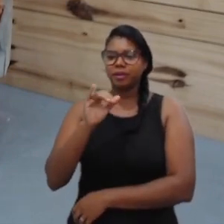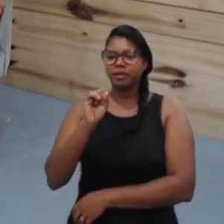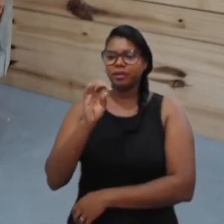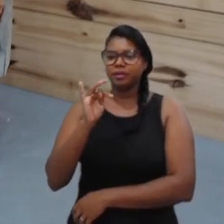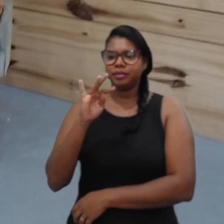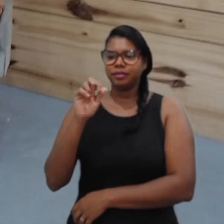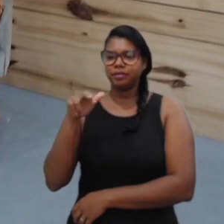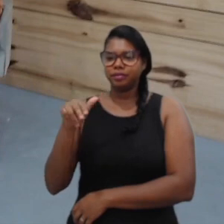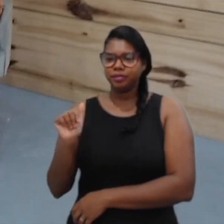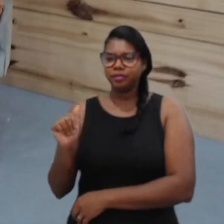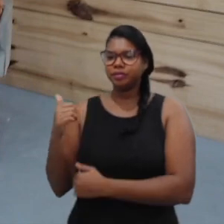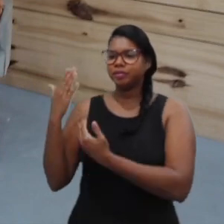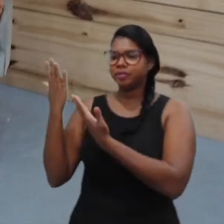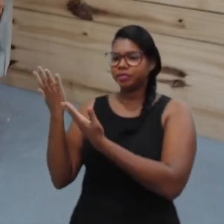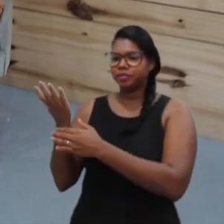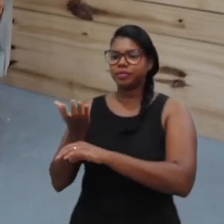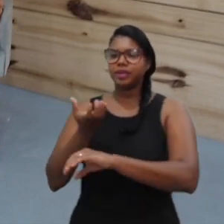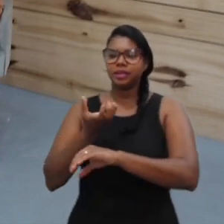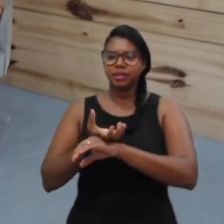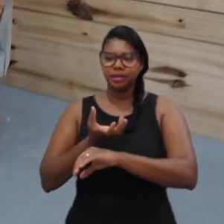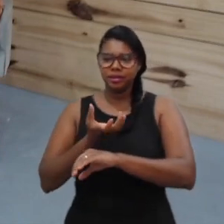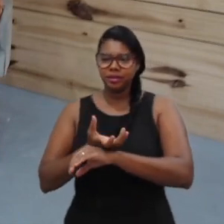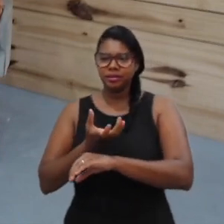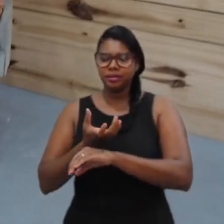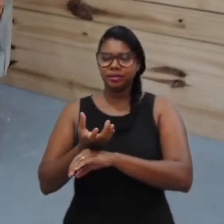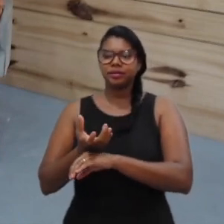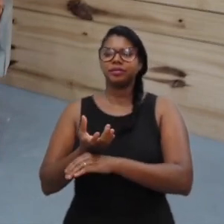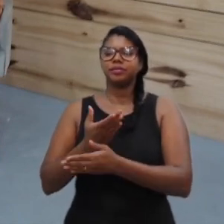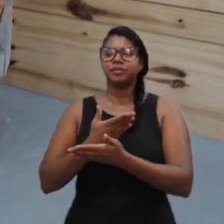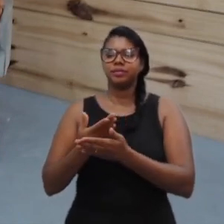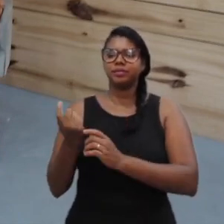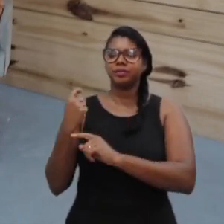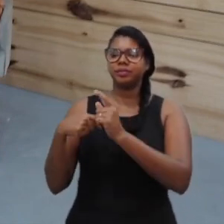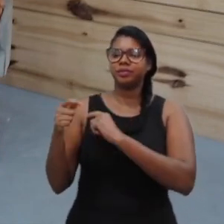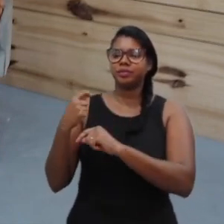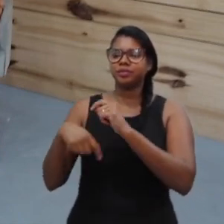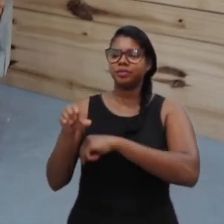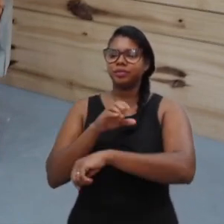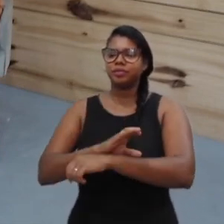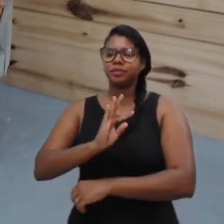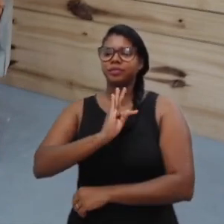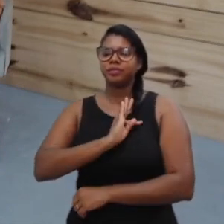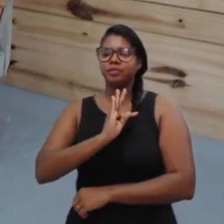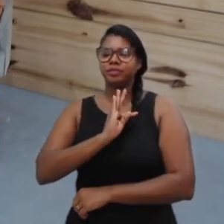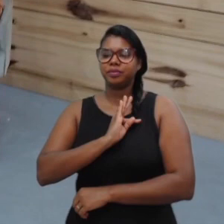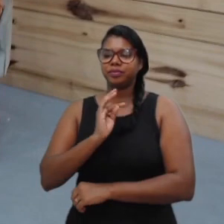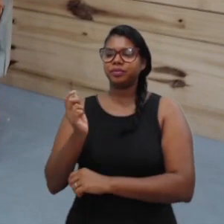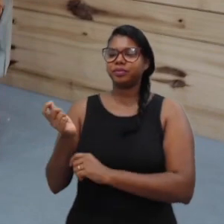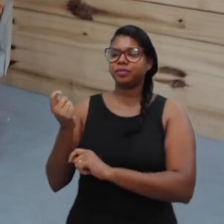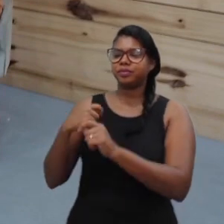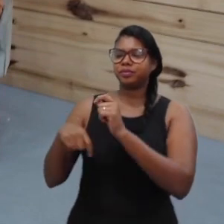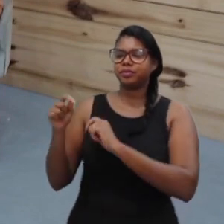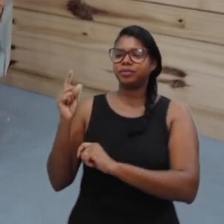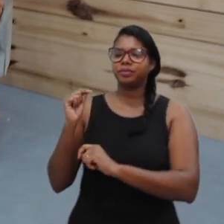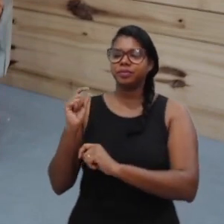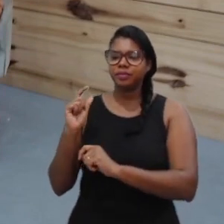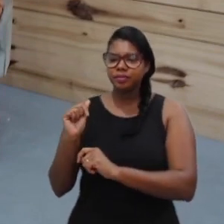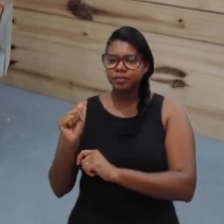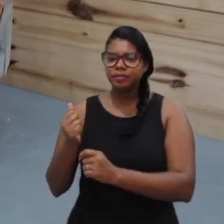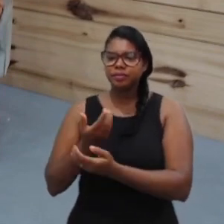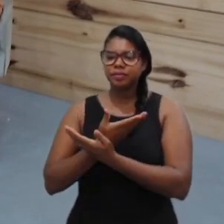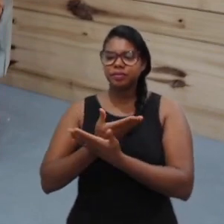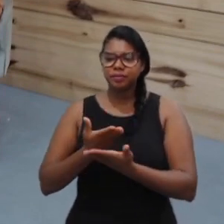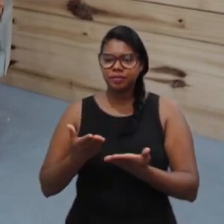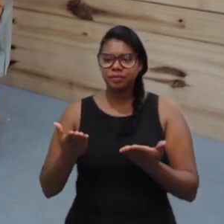Sou a professora da disciplina de introdução em administração no curso técnico de administração. E nesta